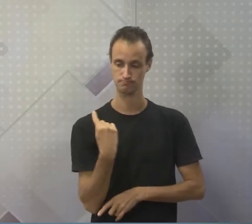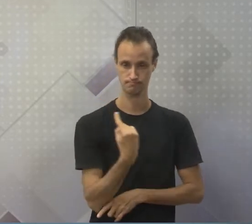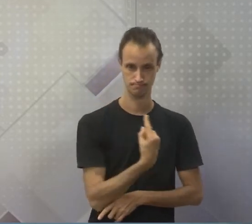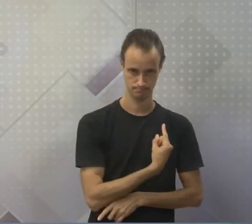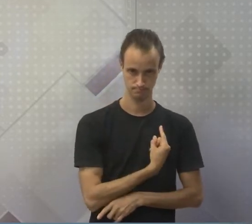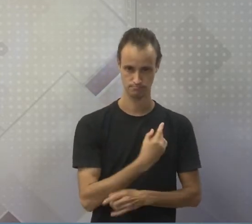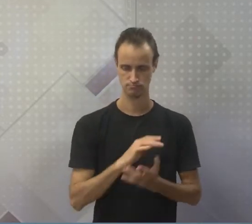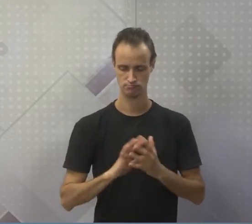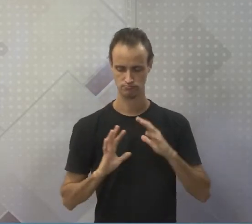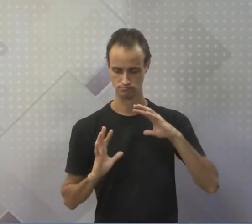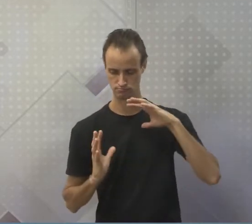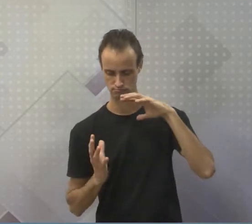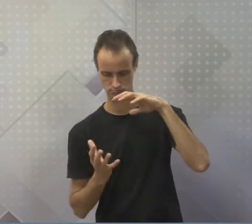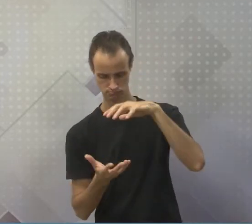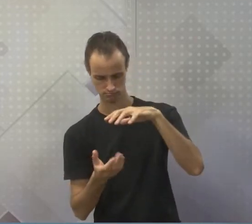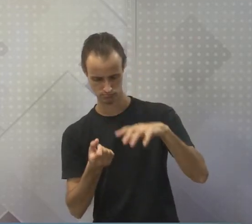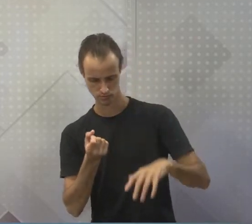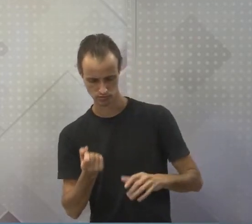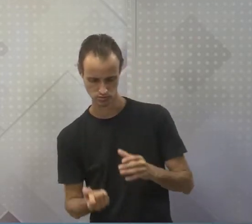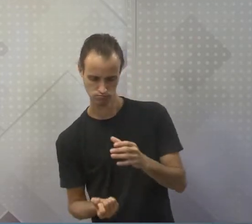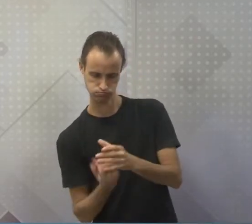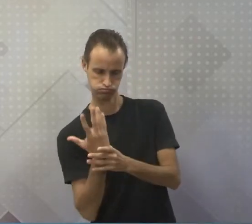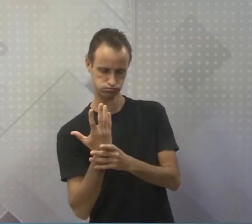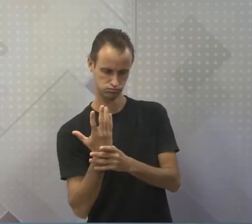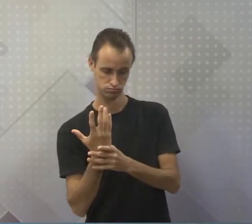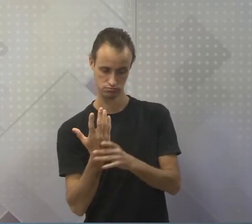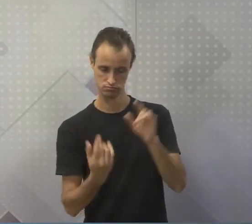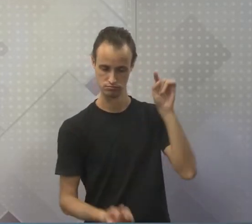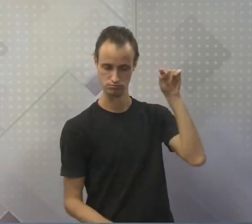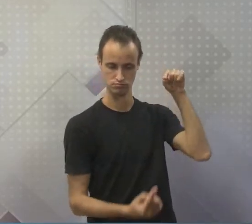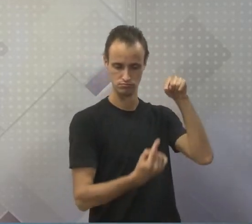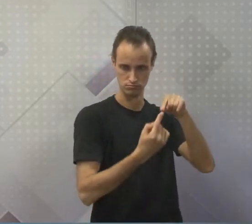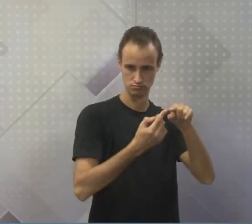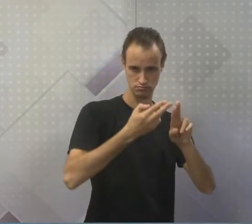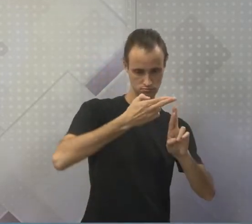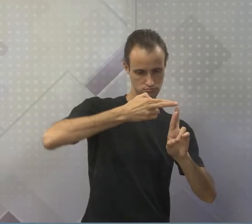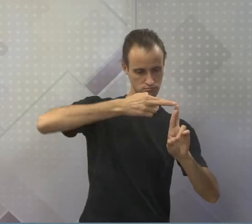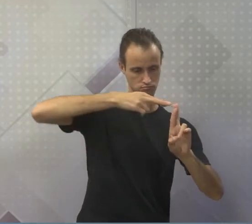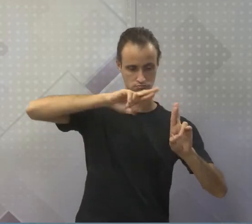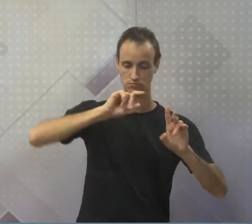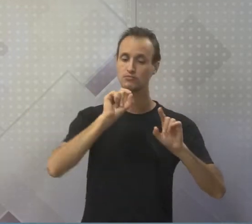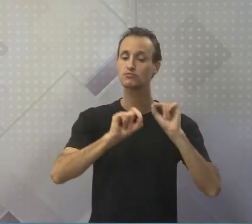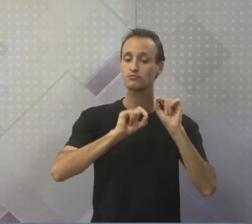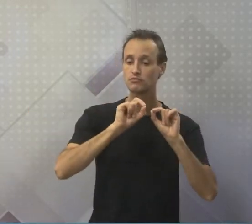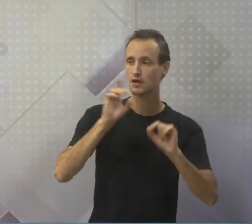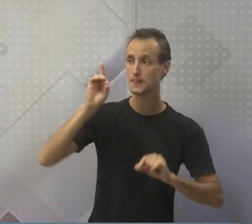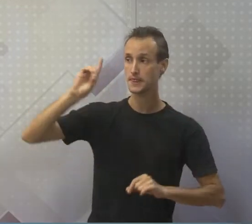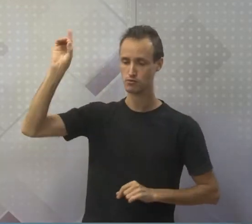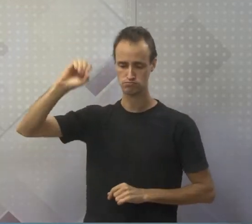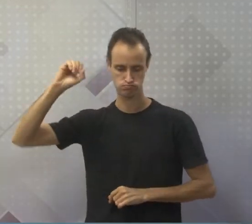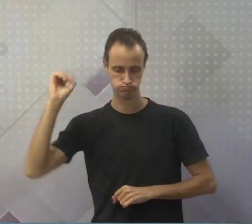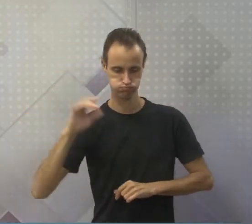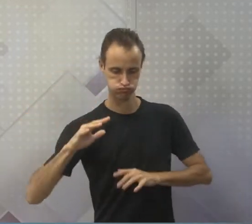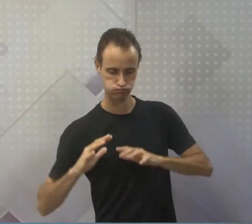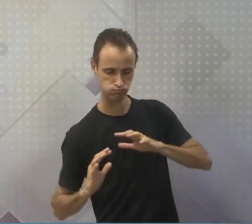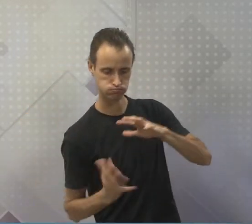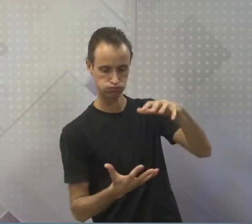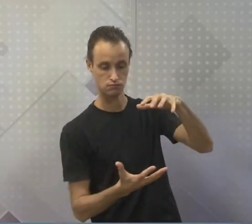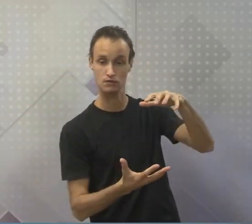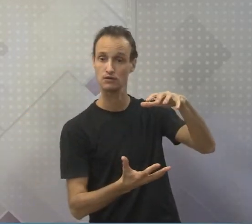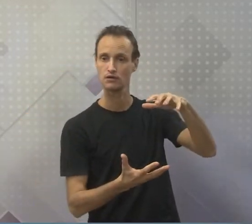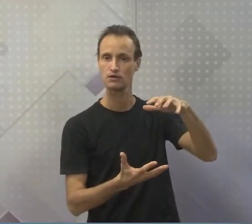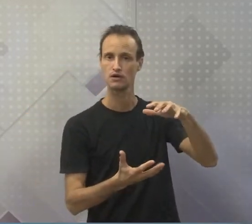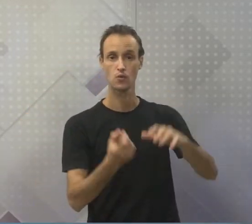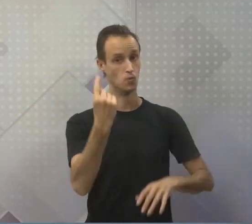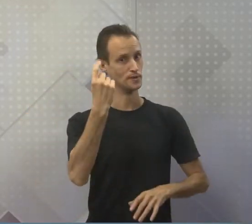o mundo foi criado no aspecto religioso, por Deus, e ele trabalhou durante